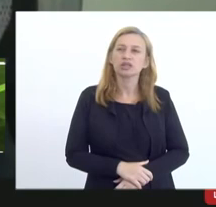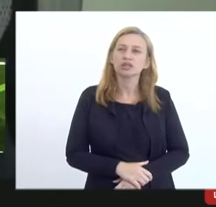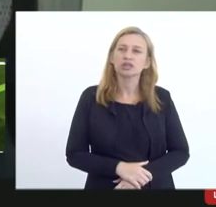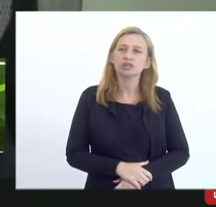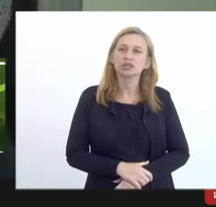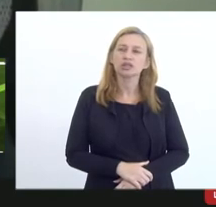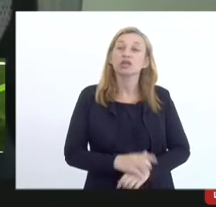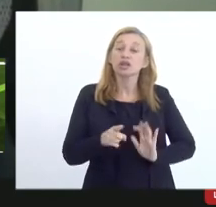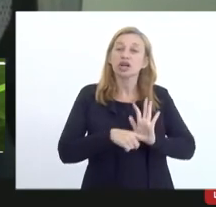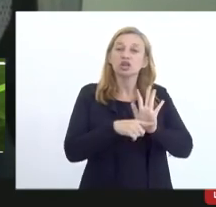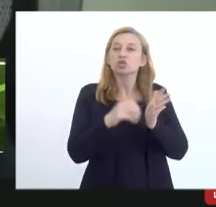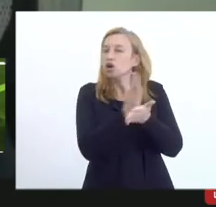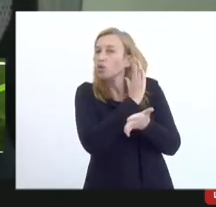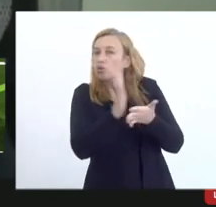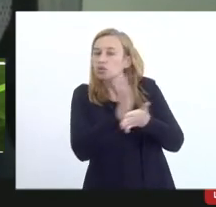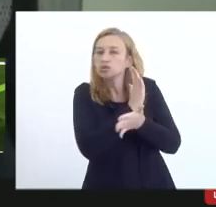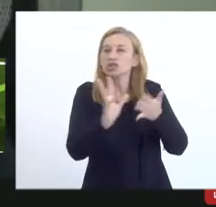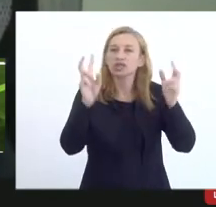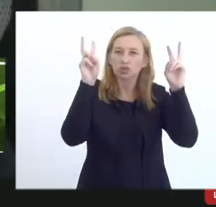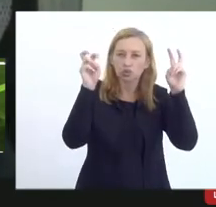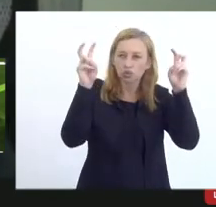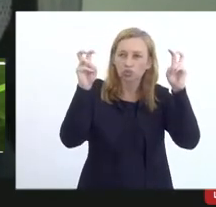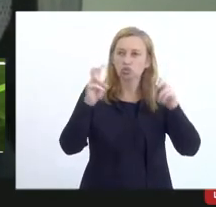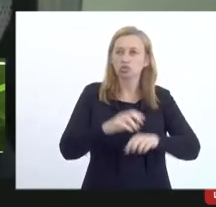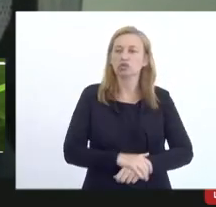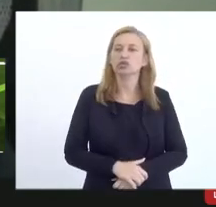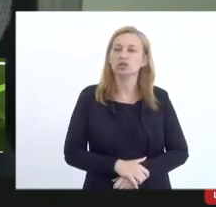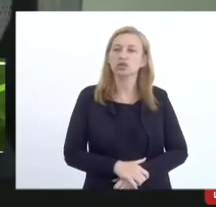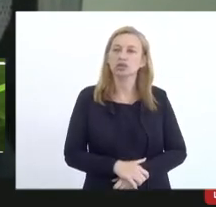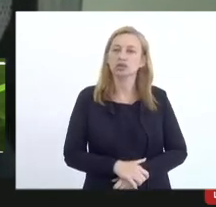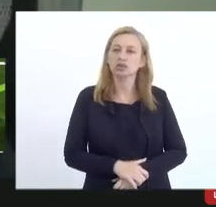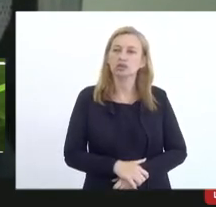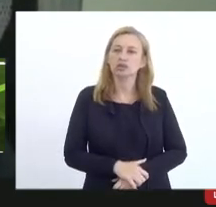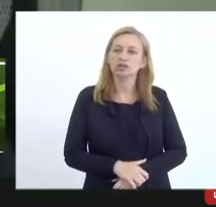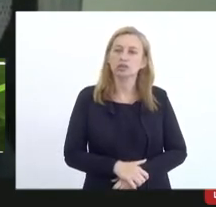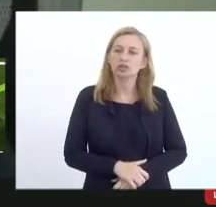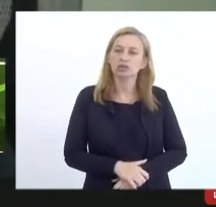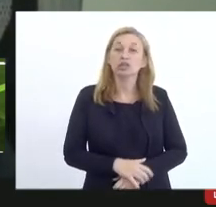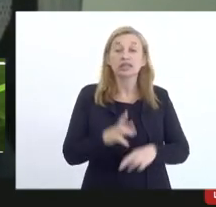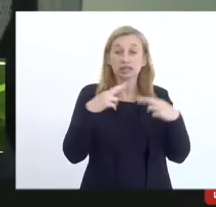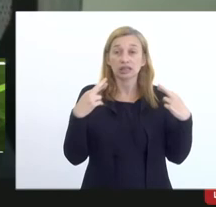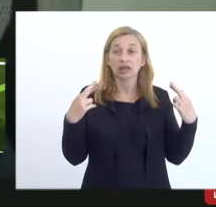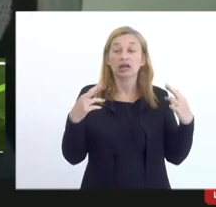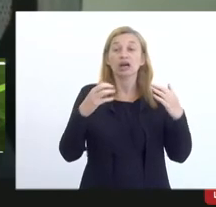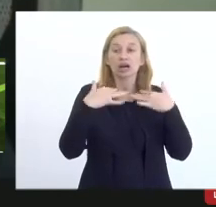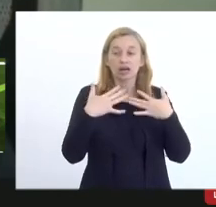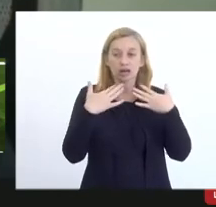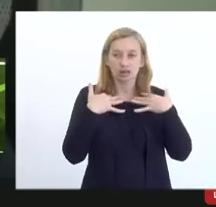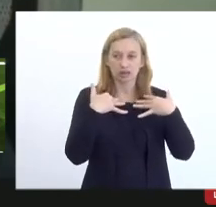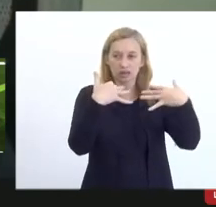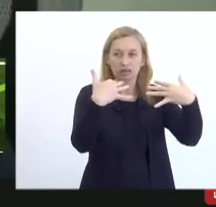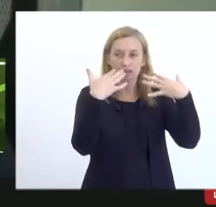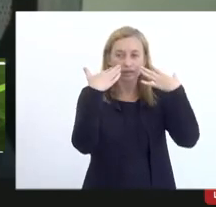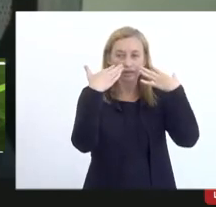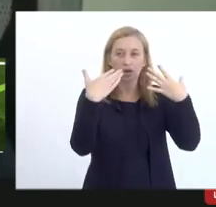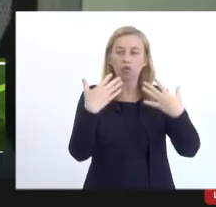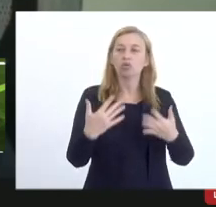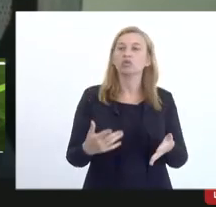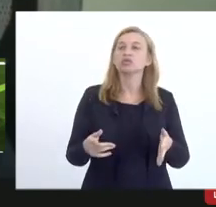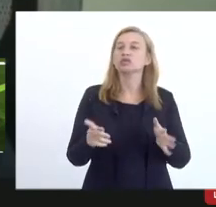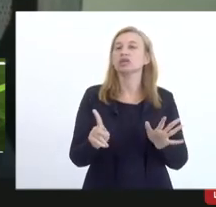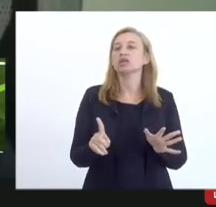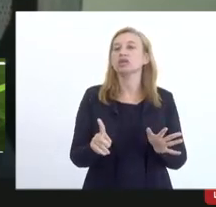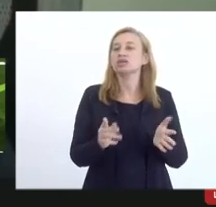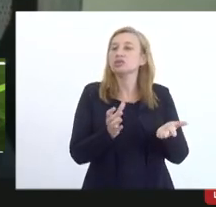atende algumas questões dadas nessa audiência pública, tá? Em relação à prestação de